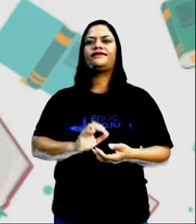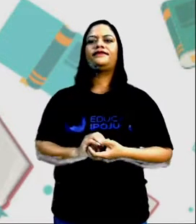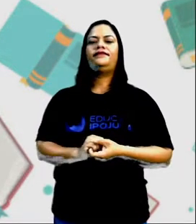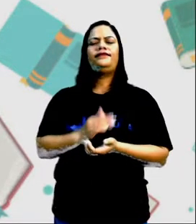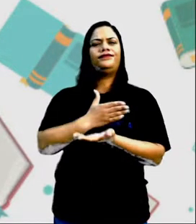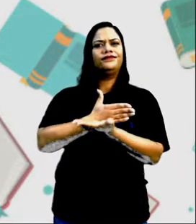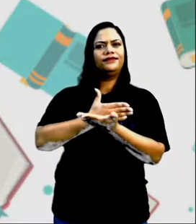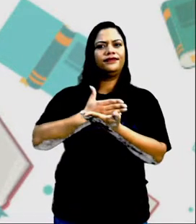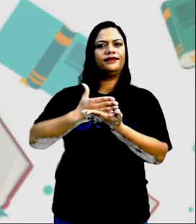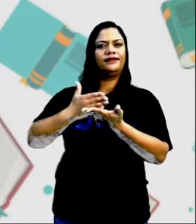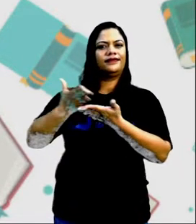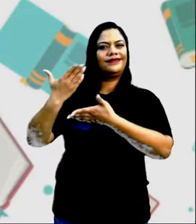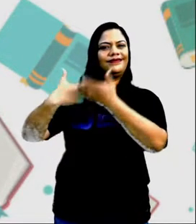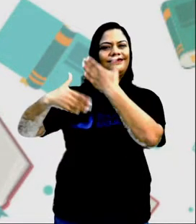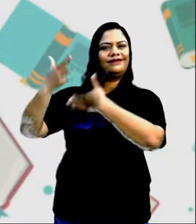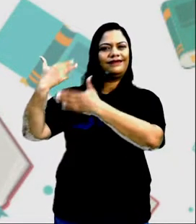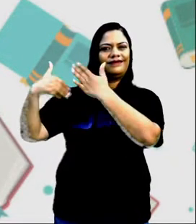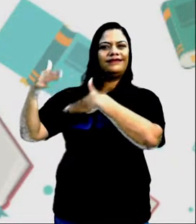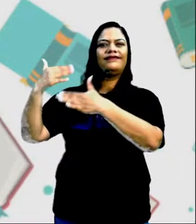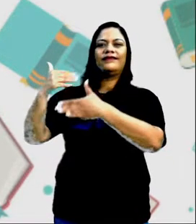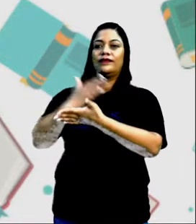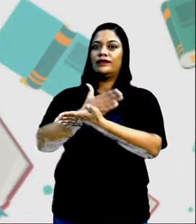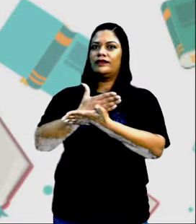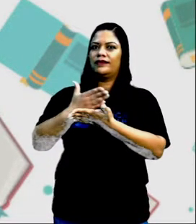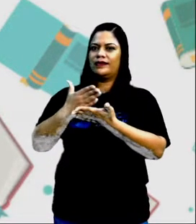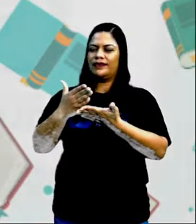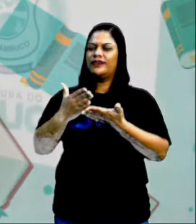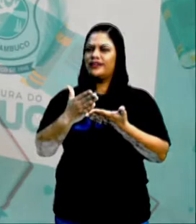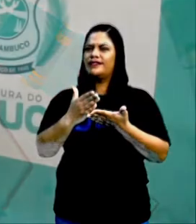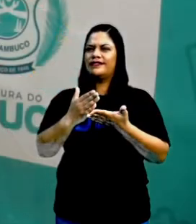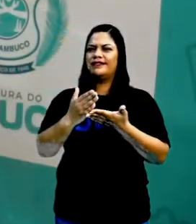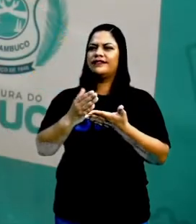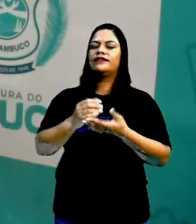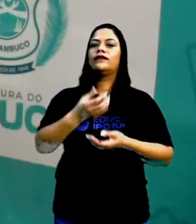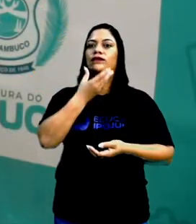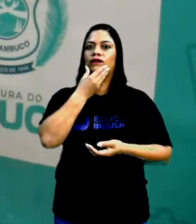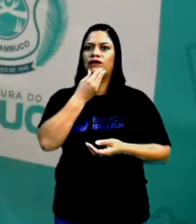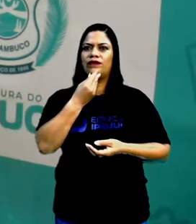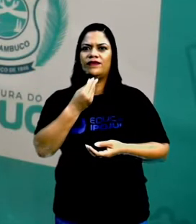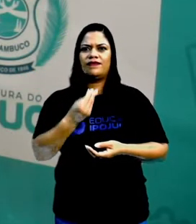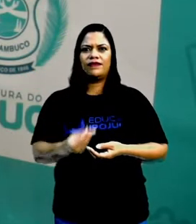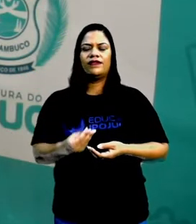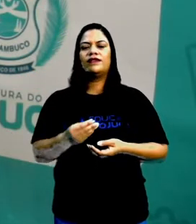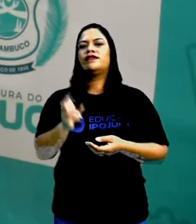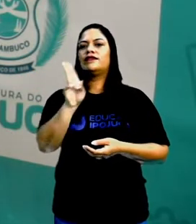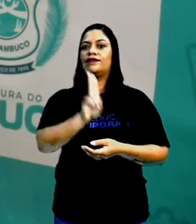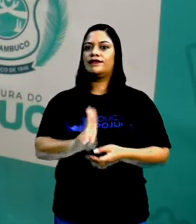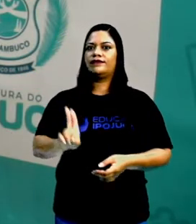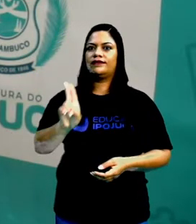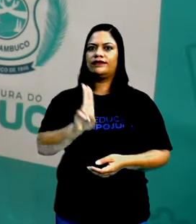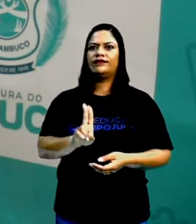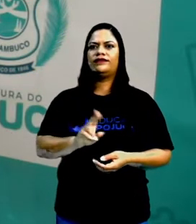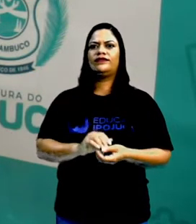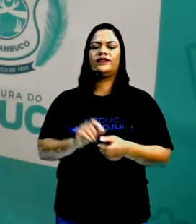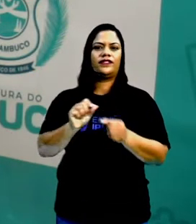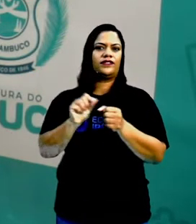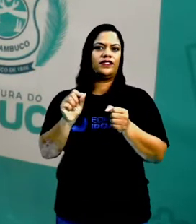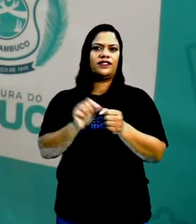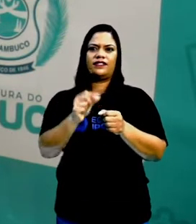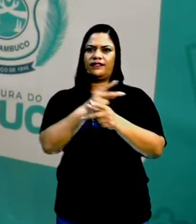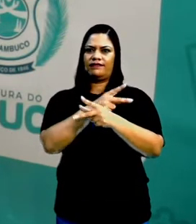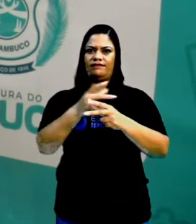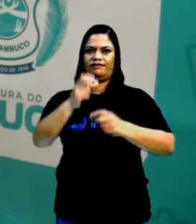aquele comecinho da Idade da Pedra Quando começou os homens a mexer com Criar suas